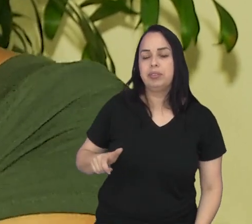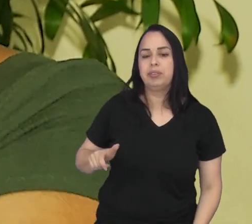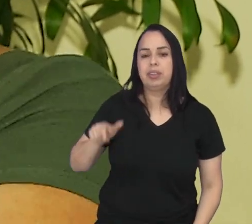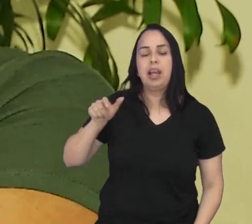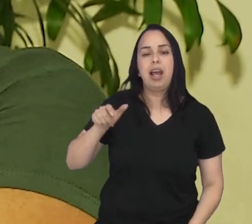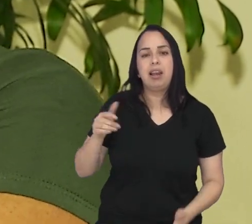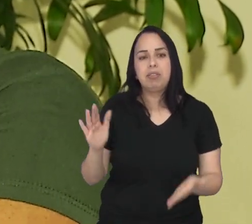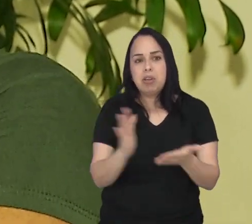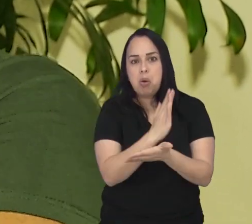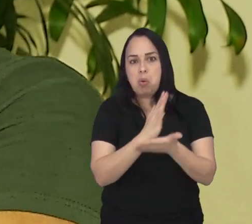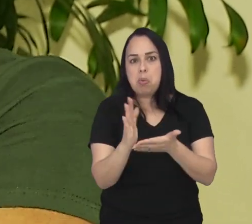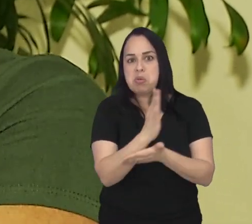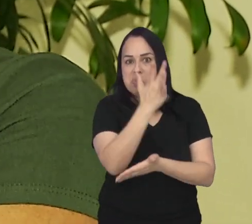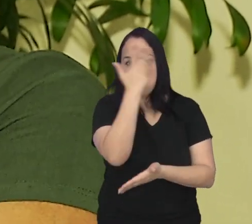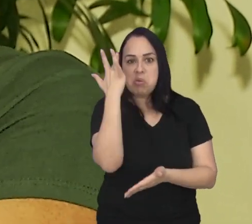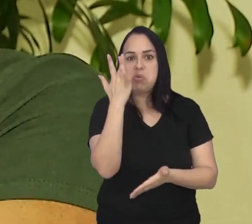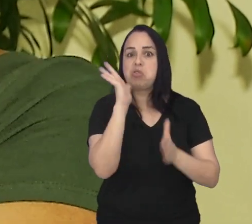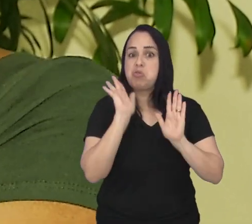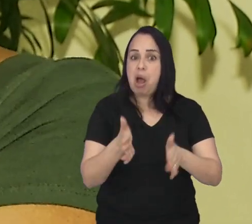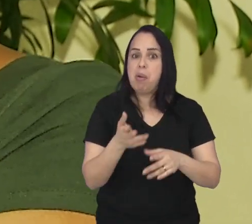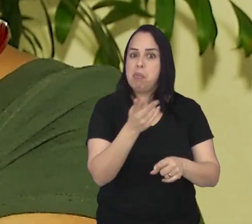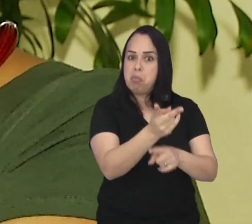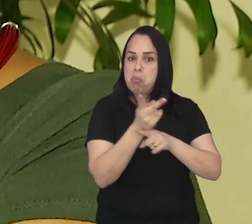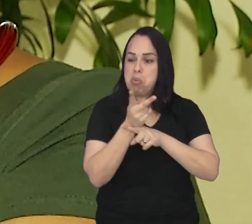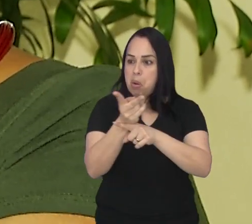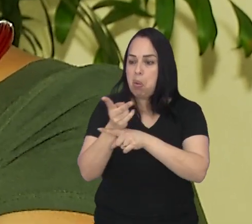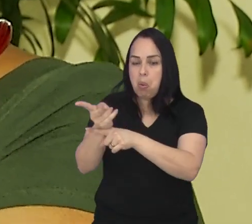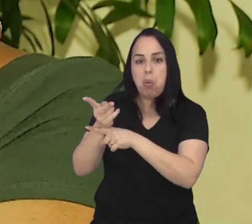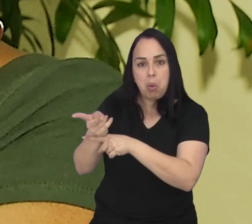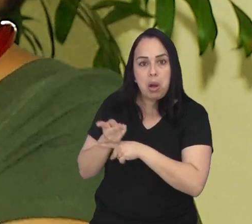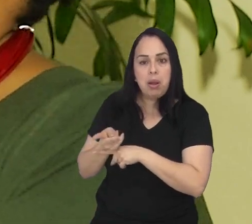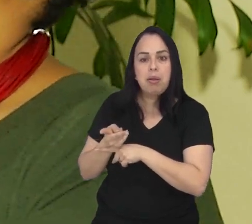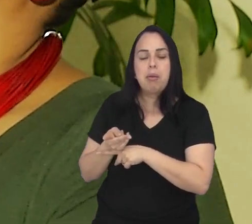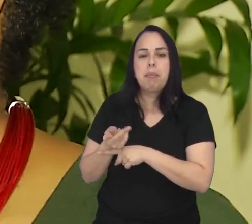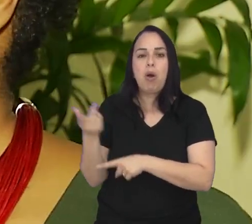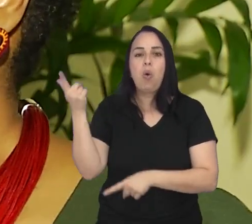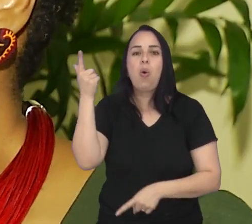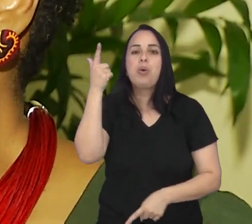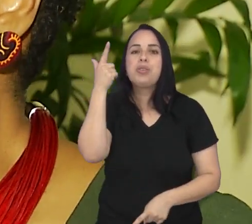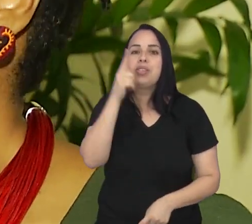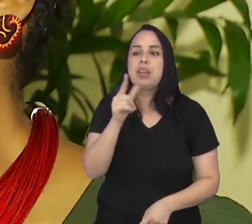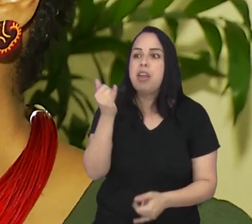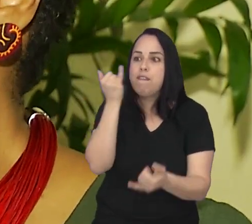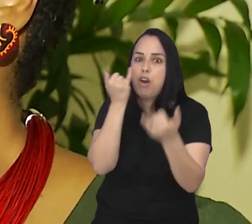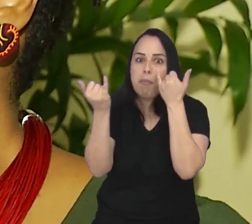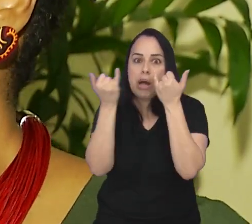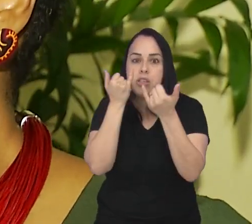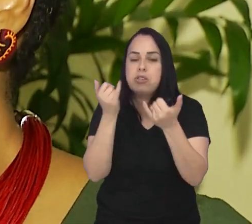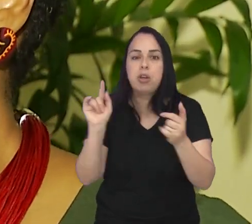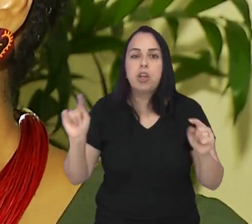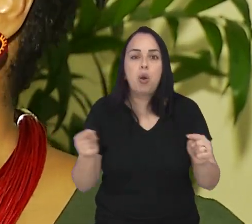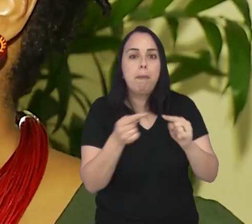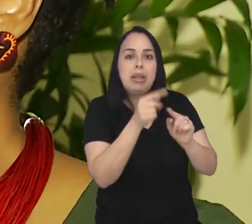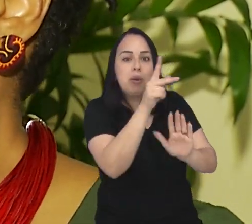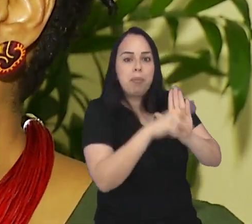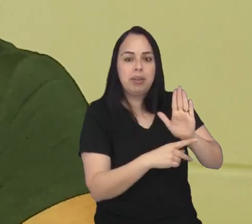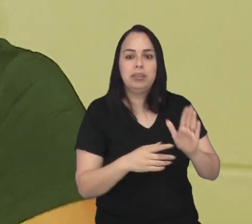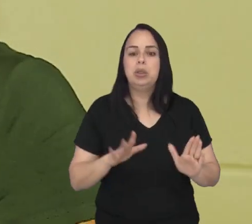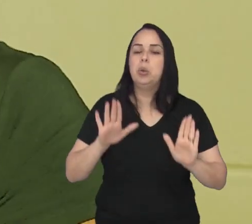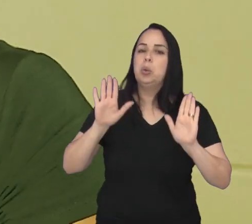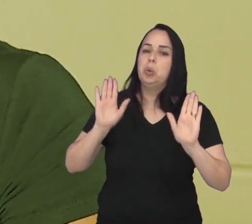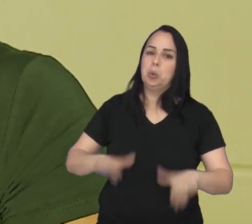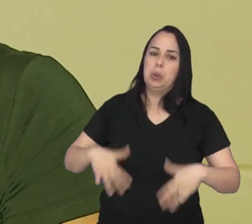afirma que algumas pessoas já procuraram o Centro de Referência Afro-Brasileira para conseguir mais informações sobre o programa.